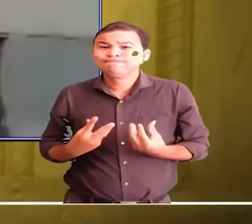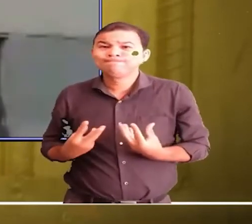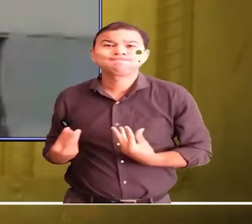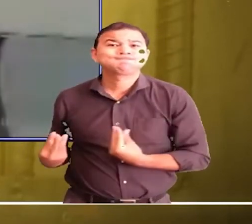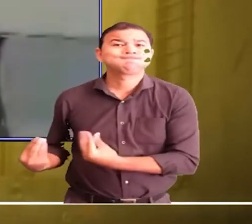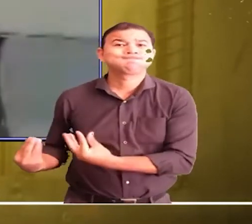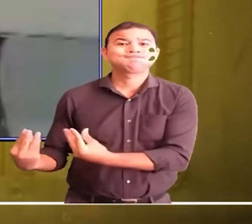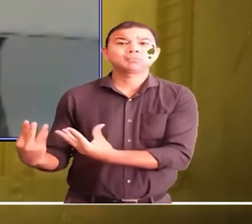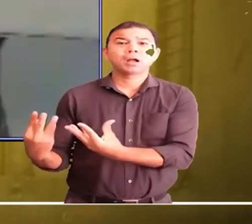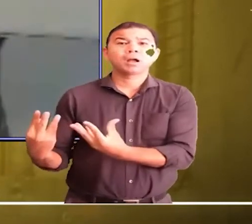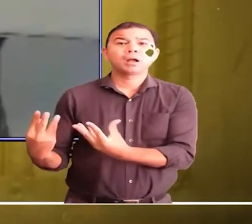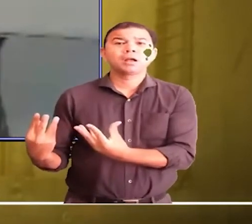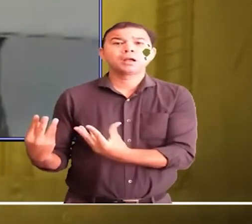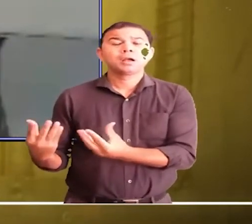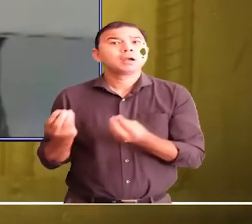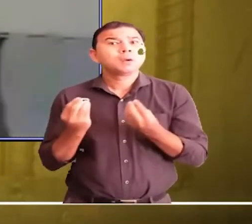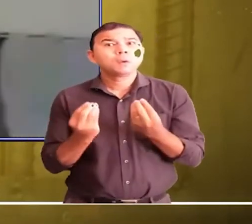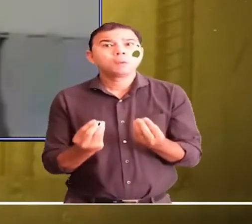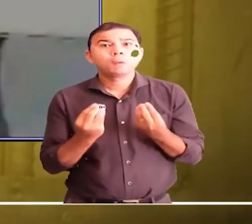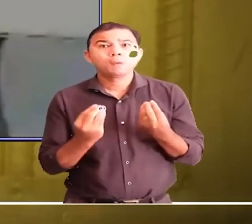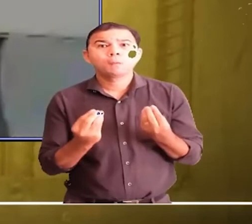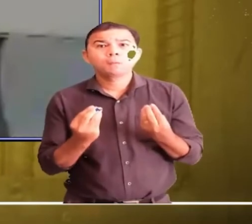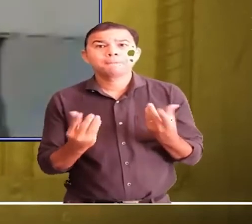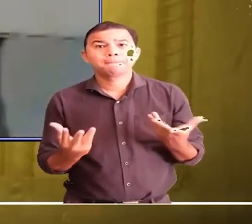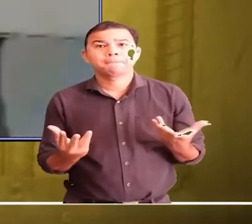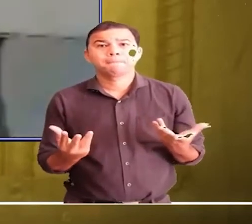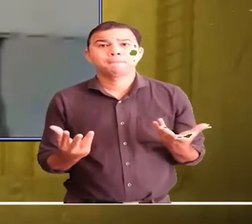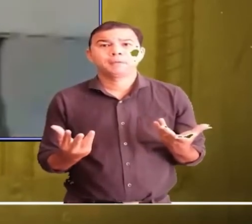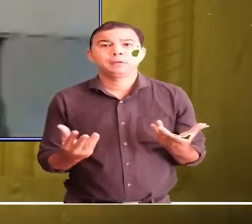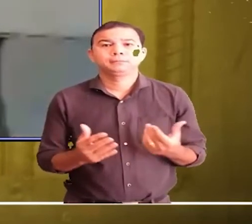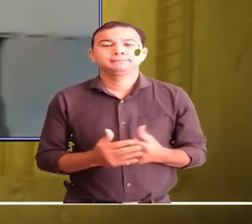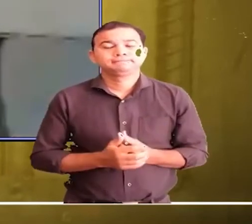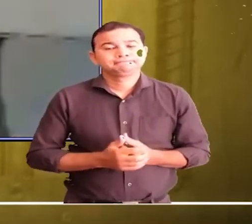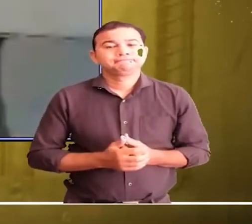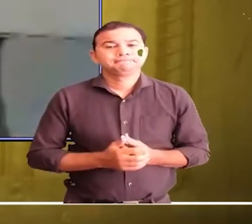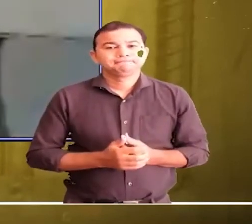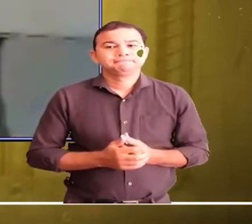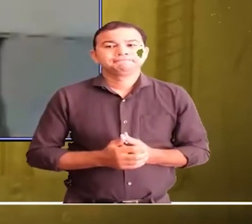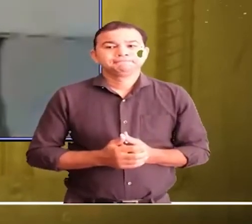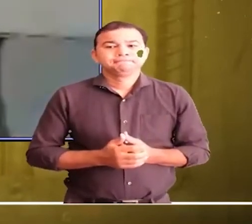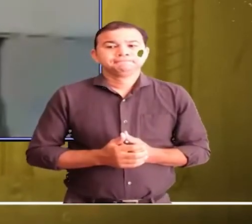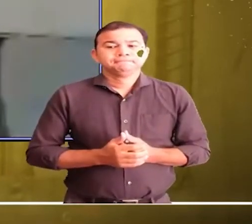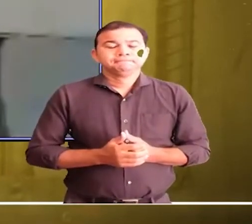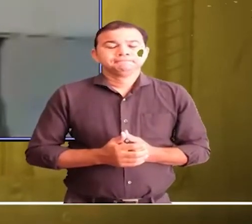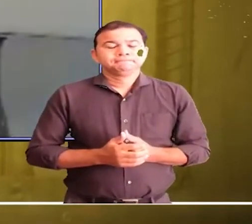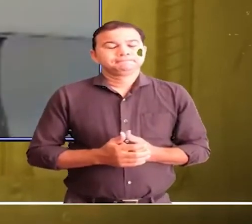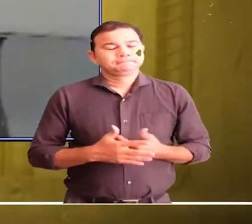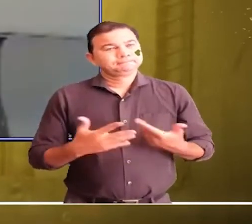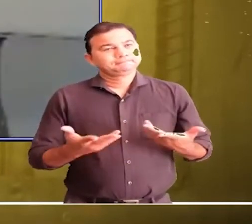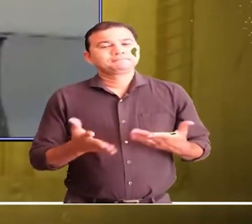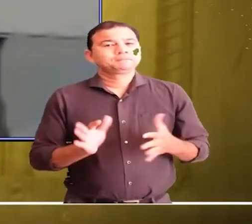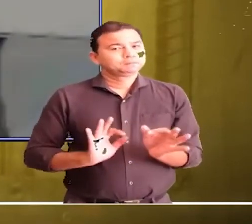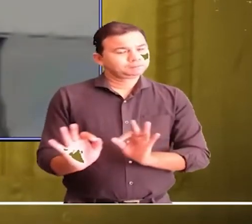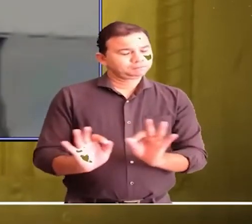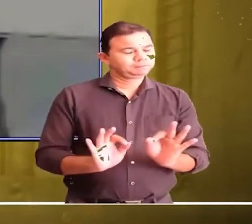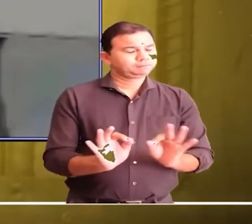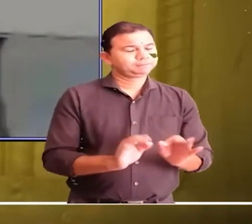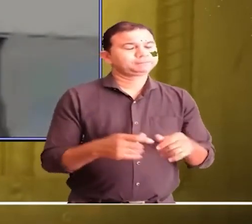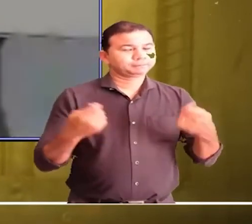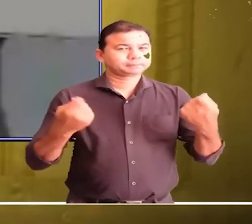para o mundo, e que os presídios não ficam à mercê